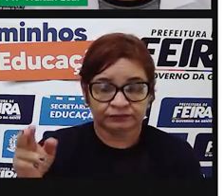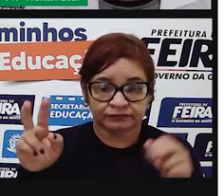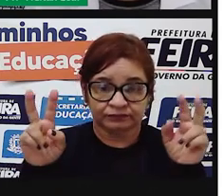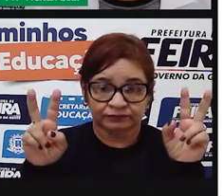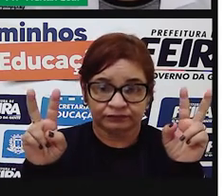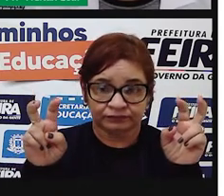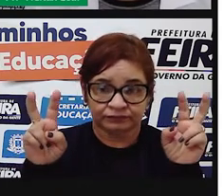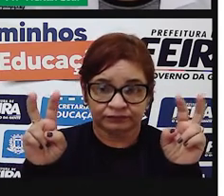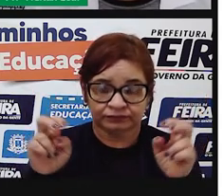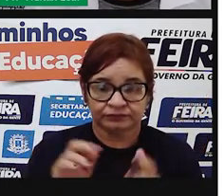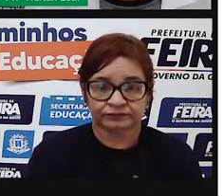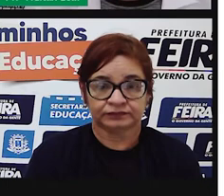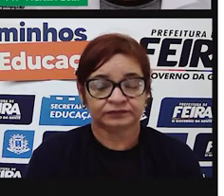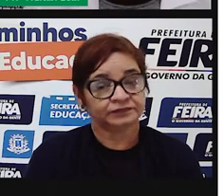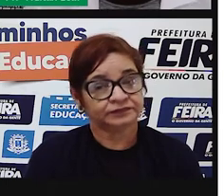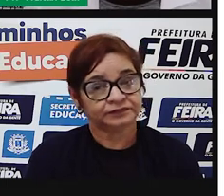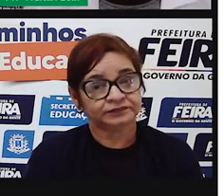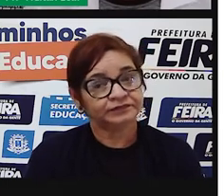aspas.